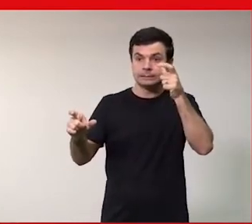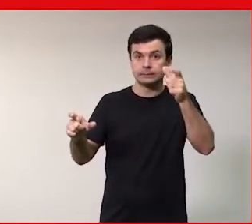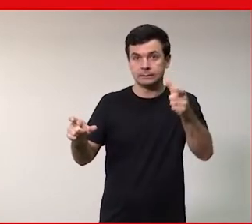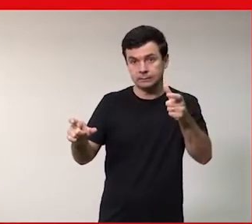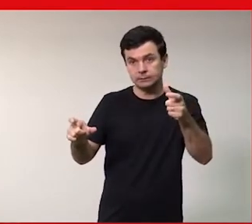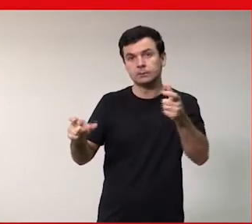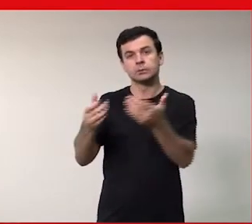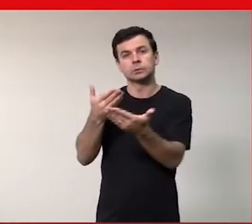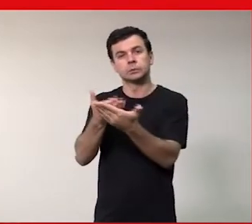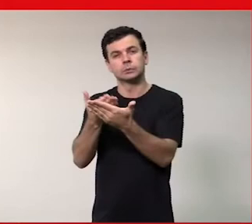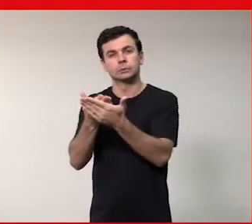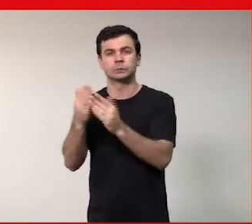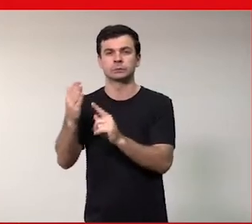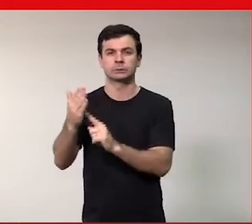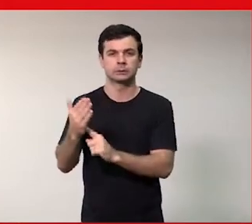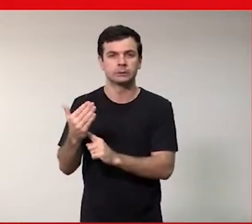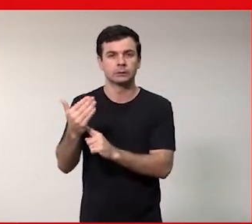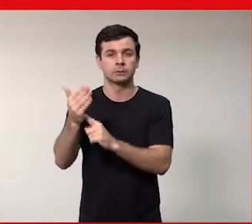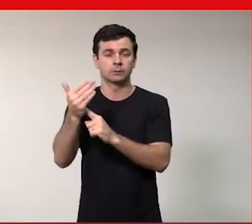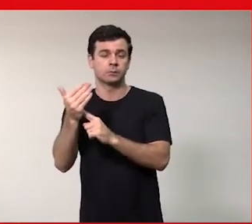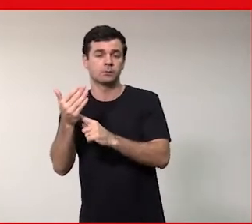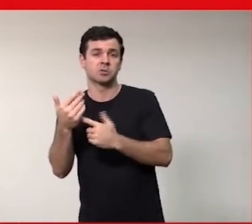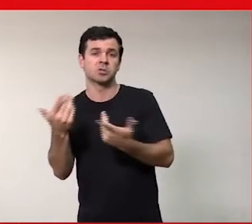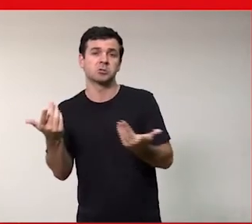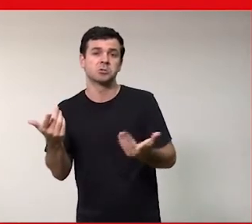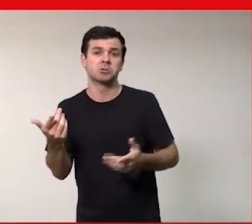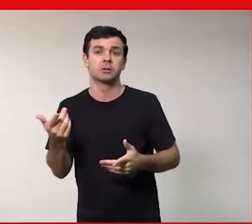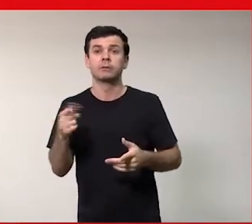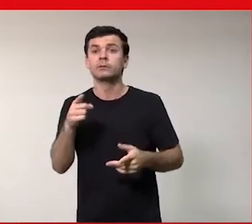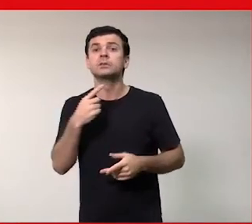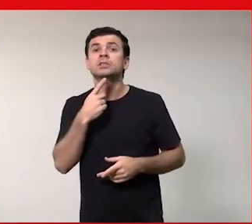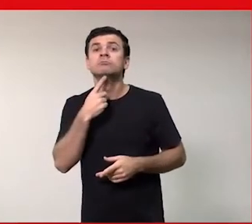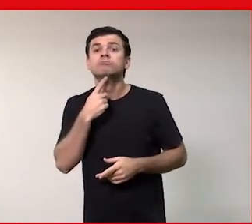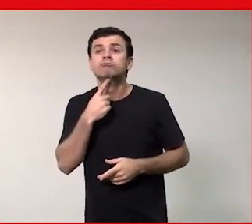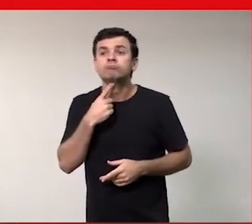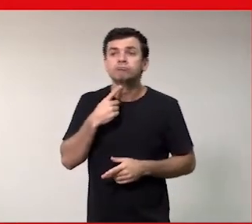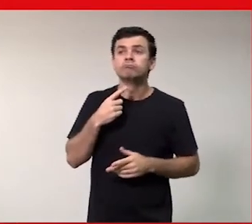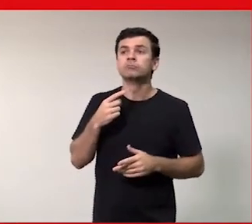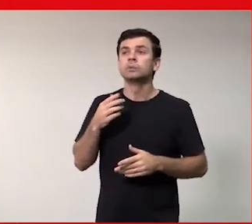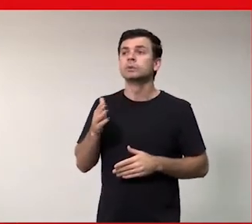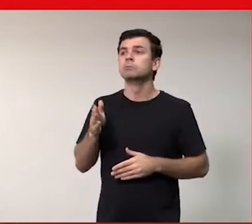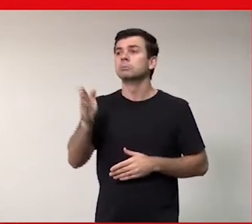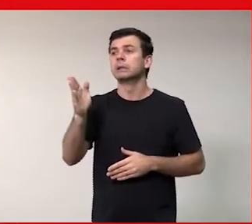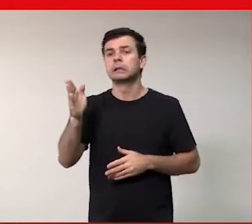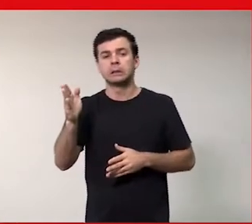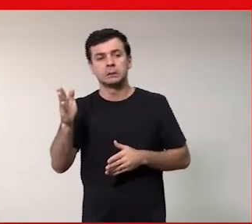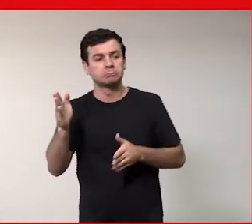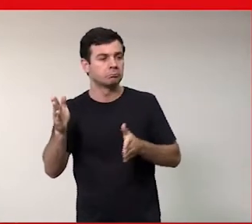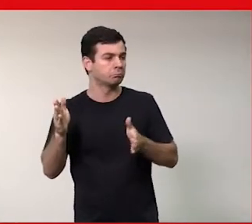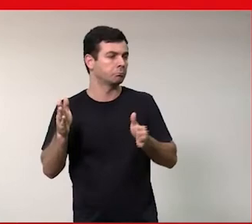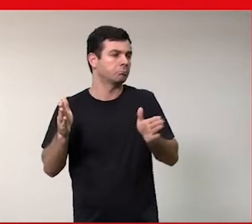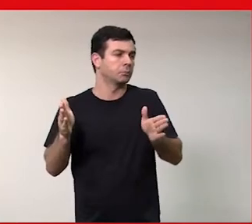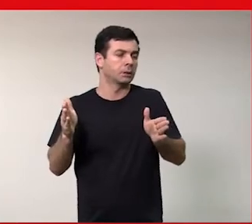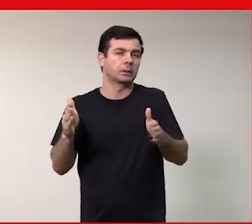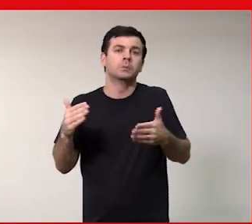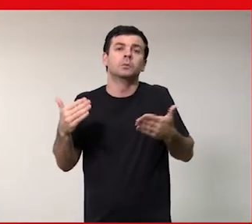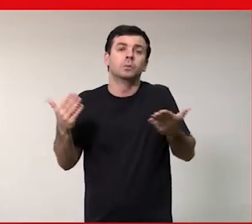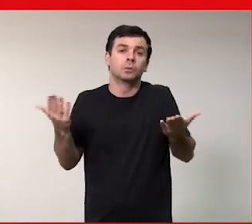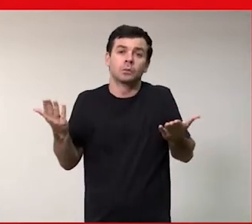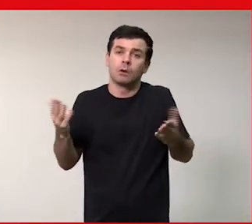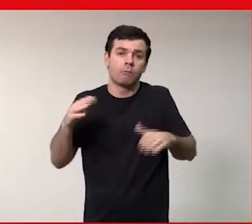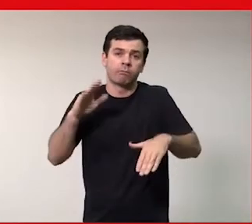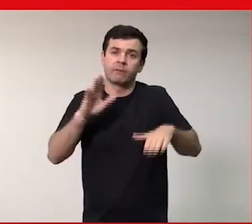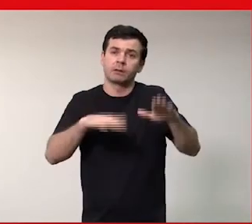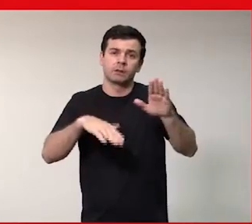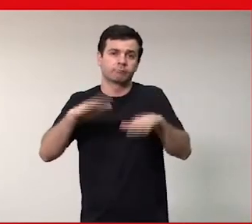tecnologia e onde você vai os caminhos que você vai trilhar na sua carreira vão depender de de vários